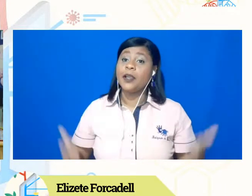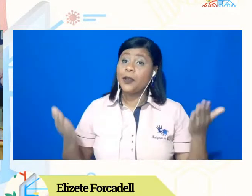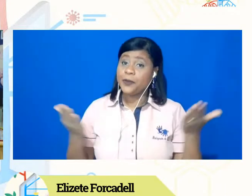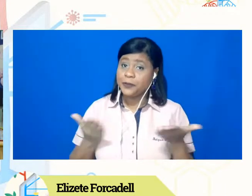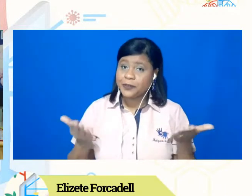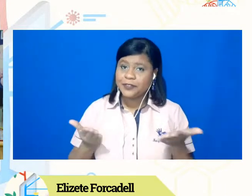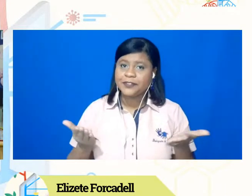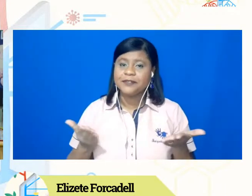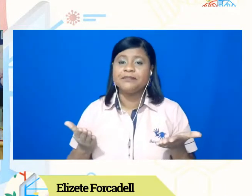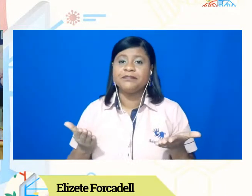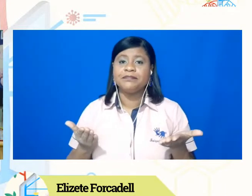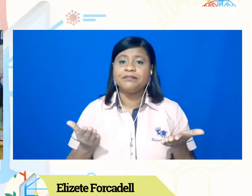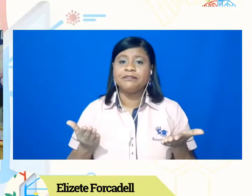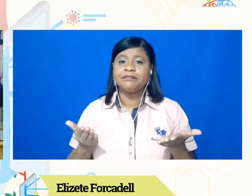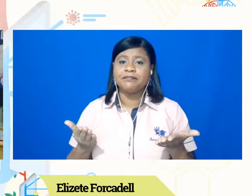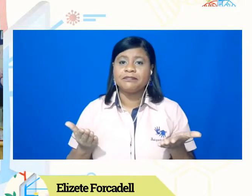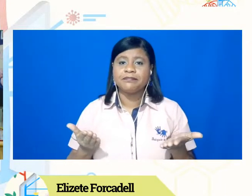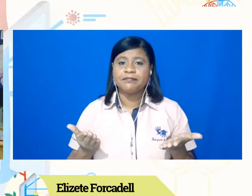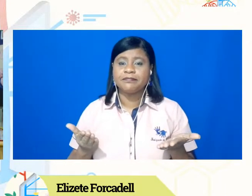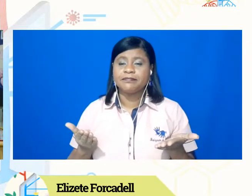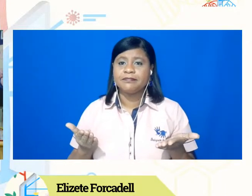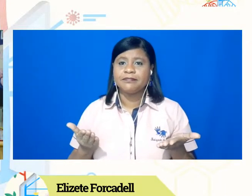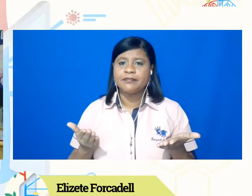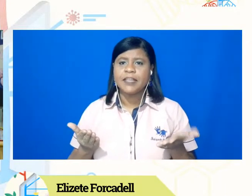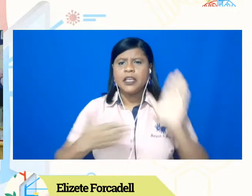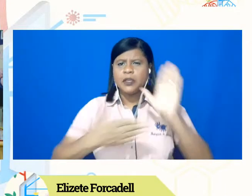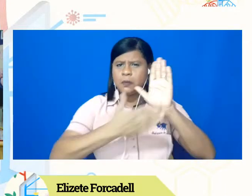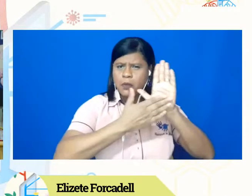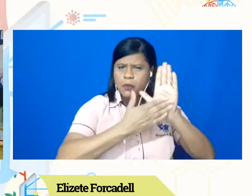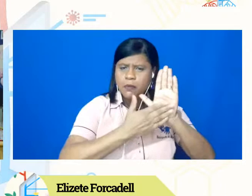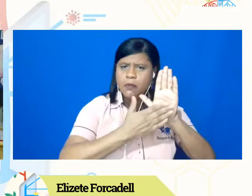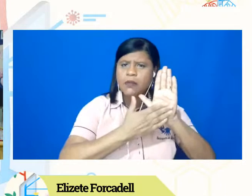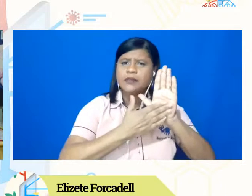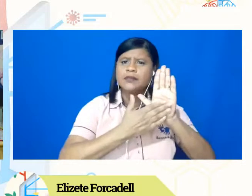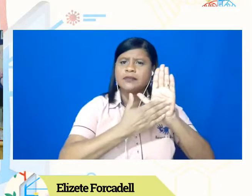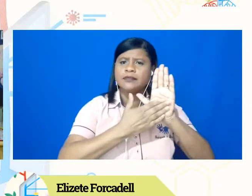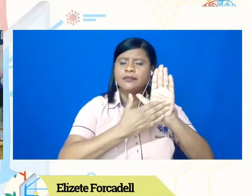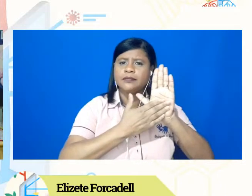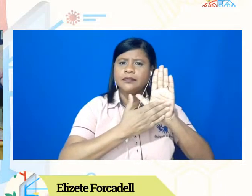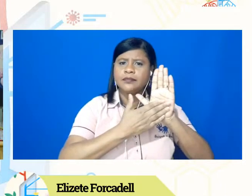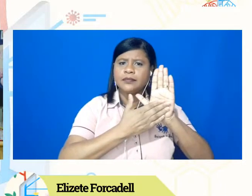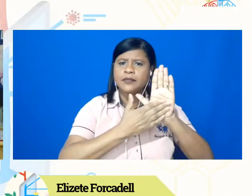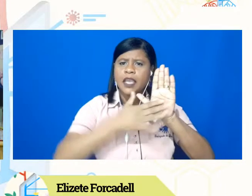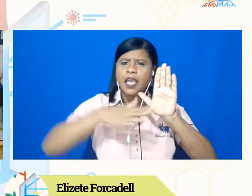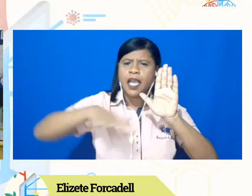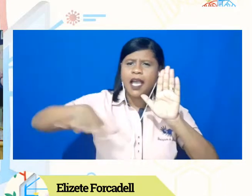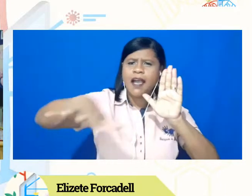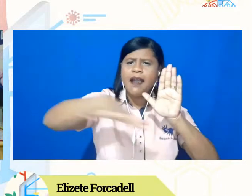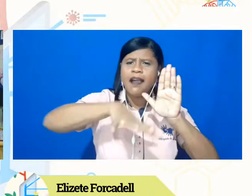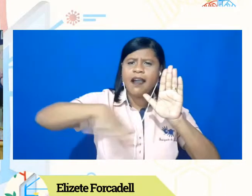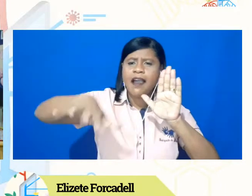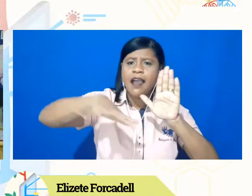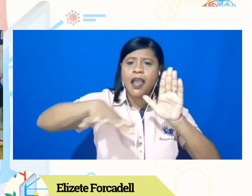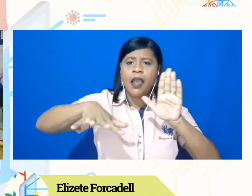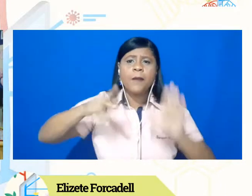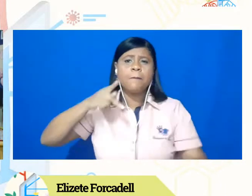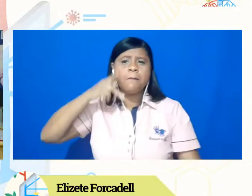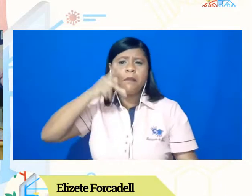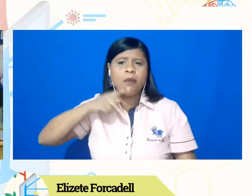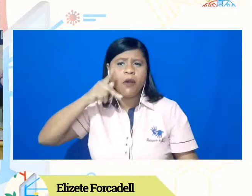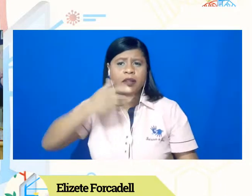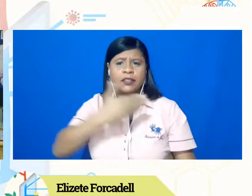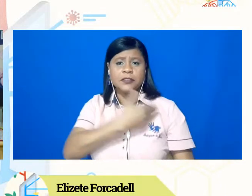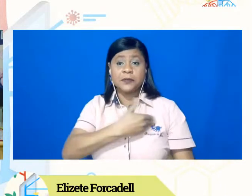com essas propostas áreas como, né, políticas públicas,